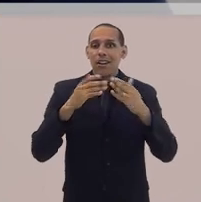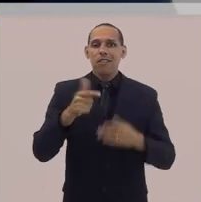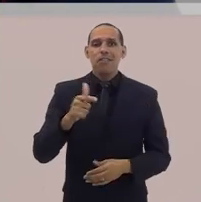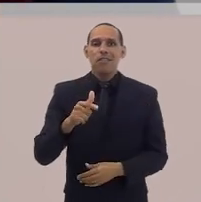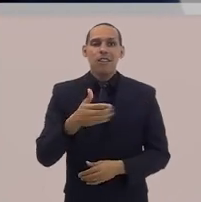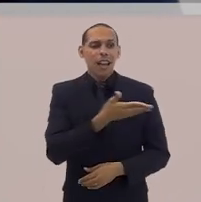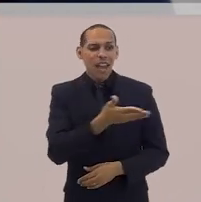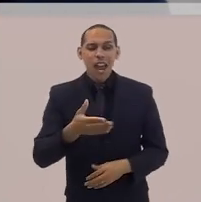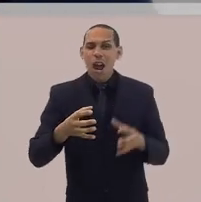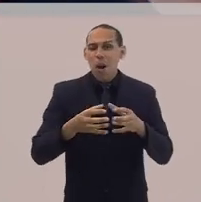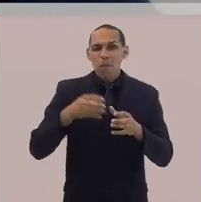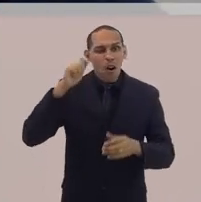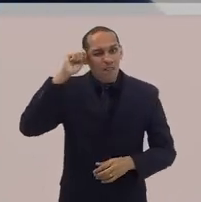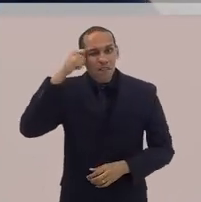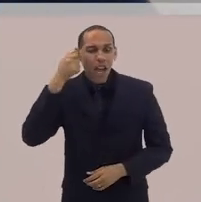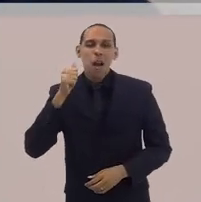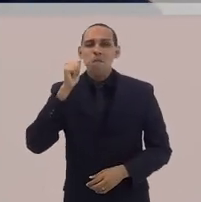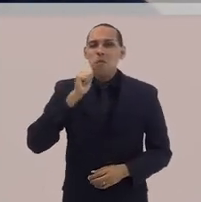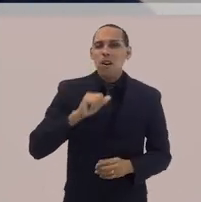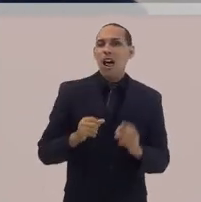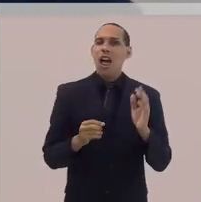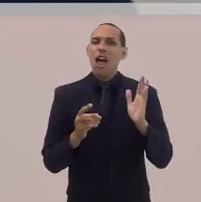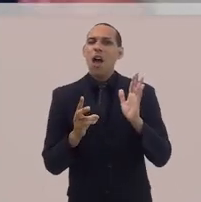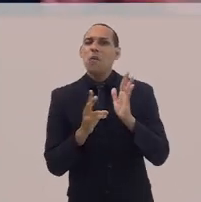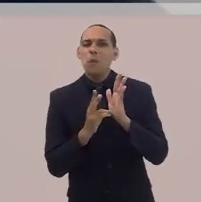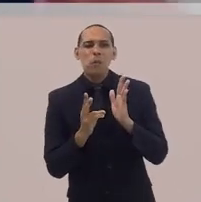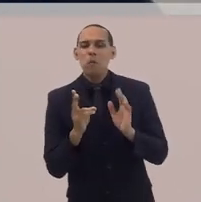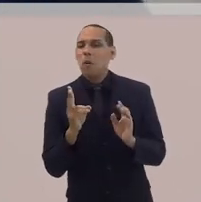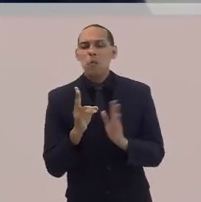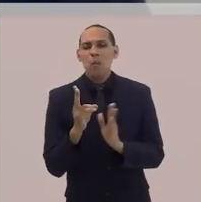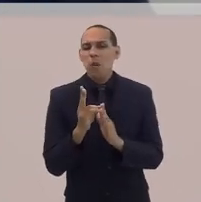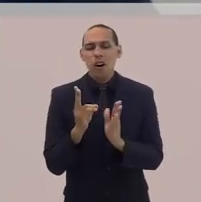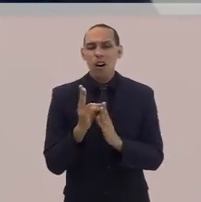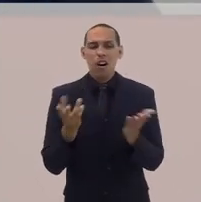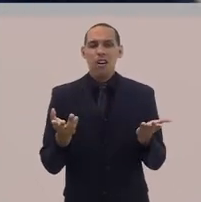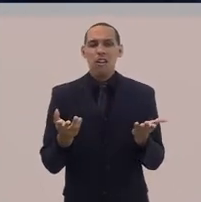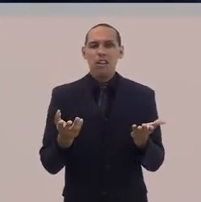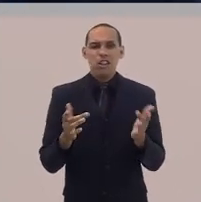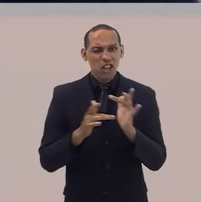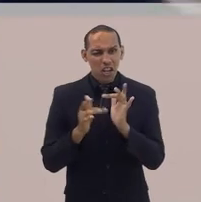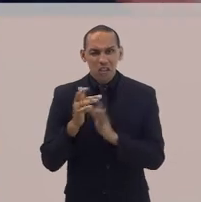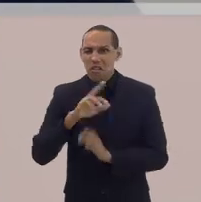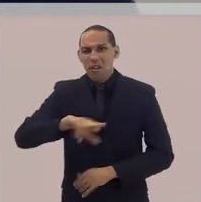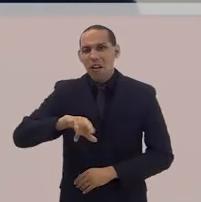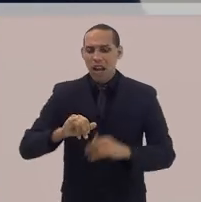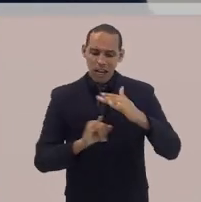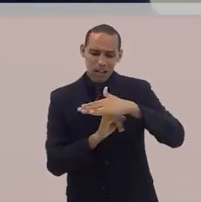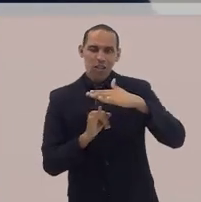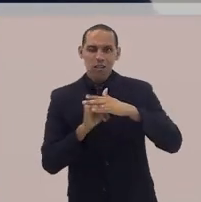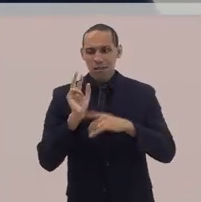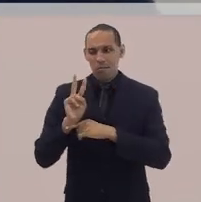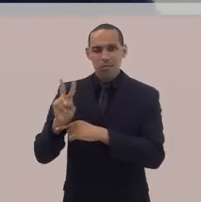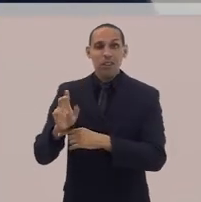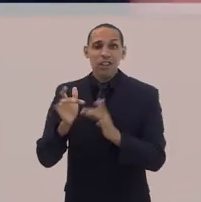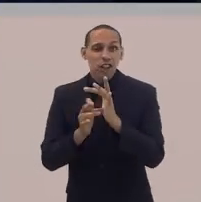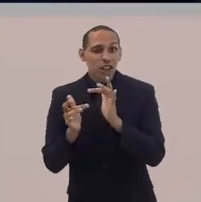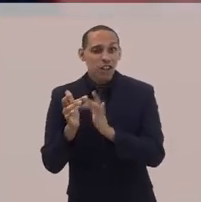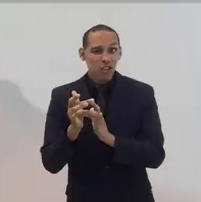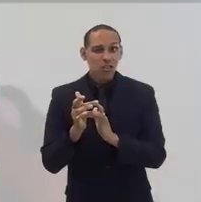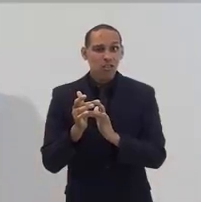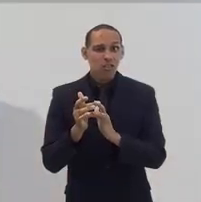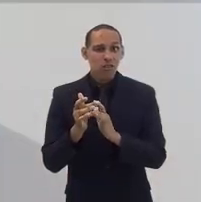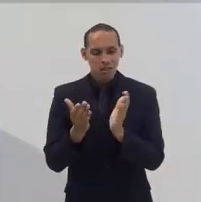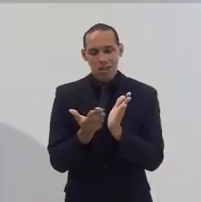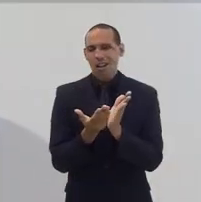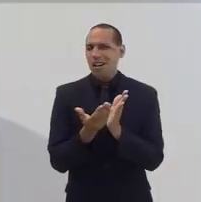é ouvir o grito do povo negro, das mulheres, dos indígenas. Jesus não é uma instituição que se defende. Jesus,